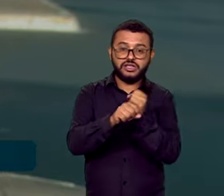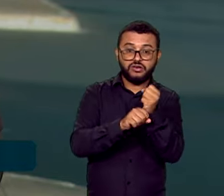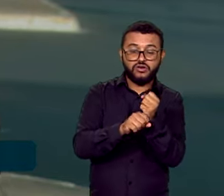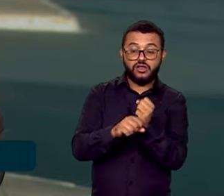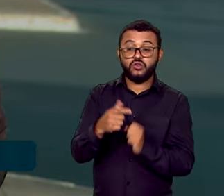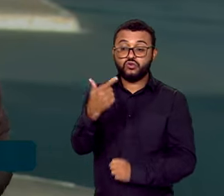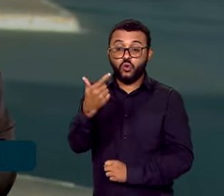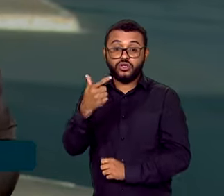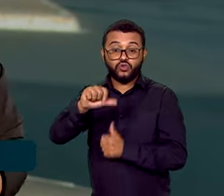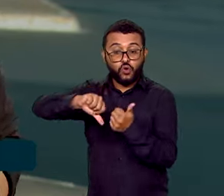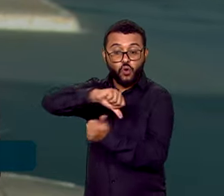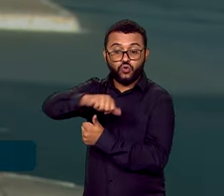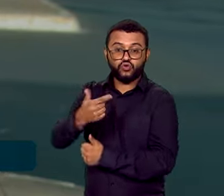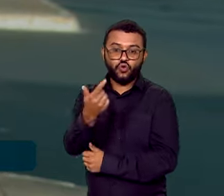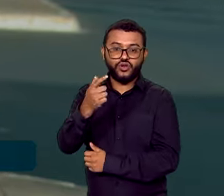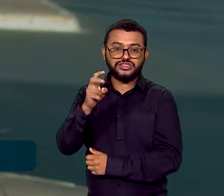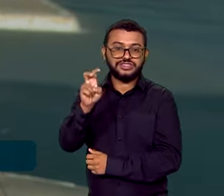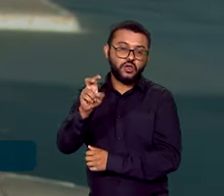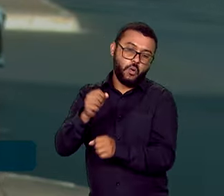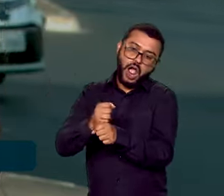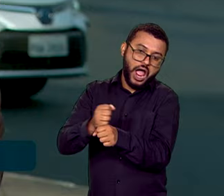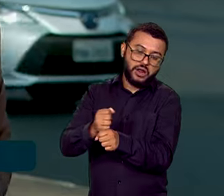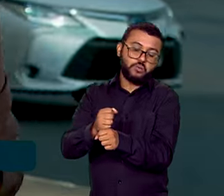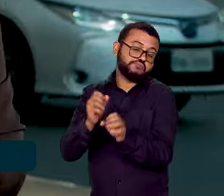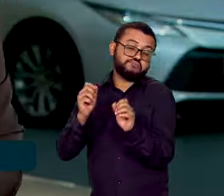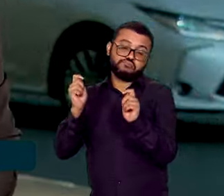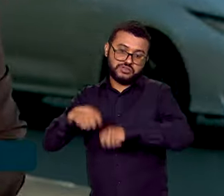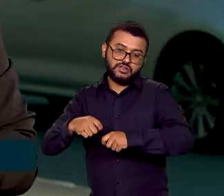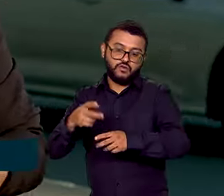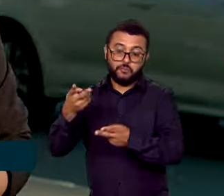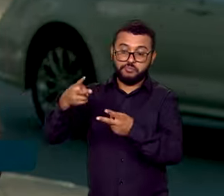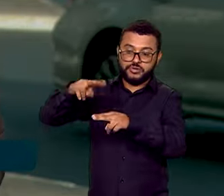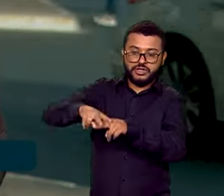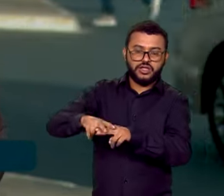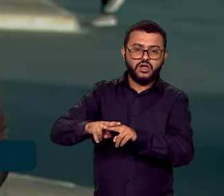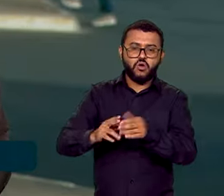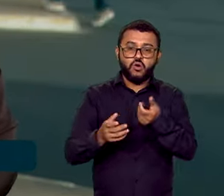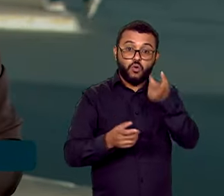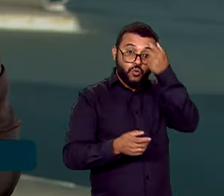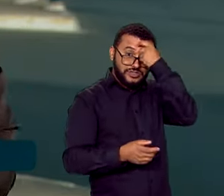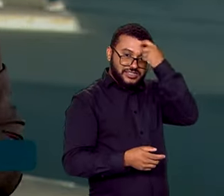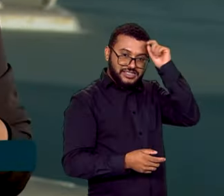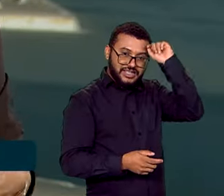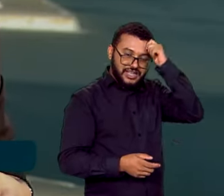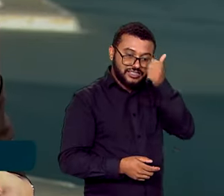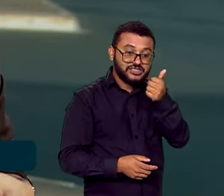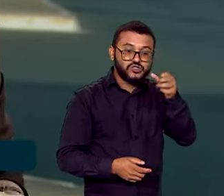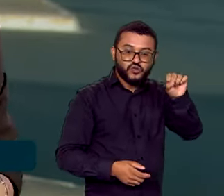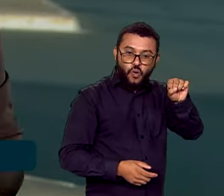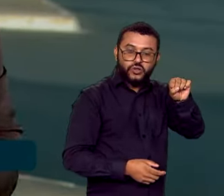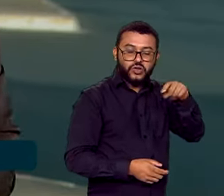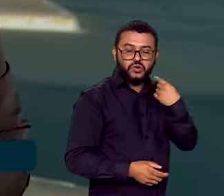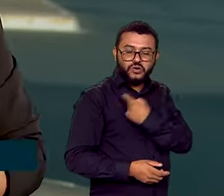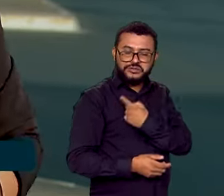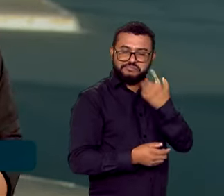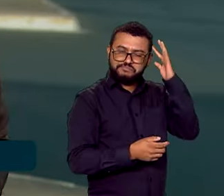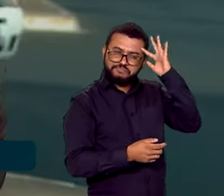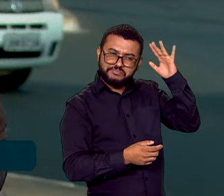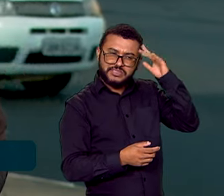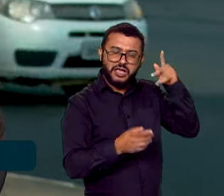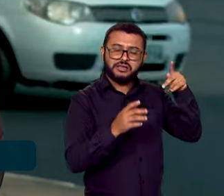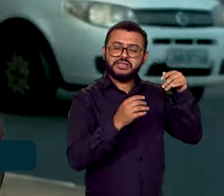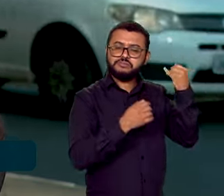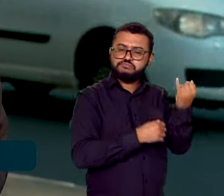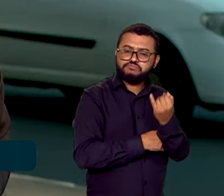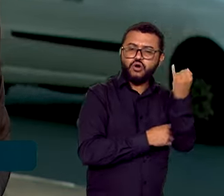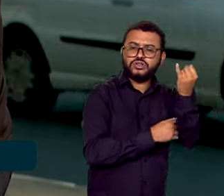reclusão. No mês da Consciência Negra, o 18 de novembro, é o dia para se refletir sobre a importância